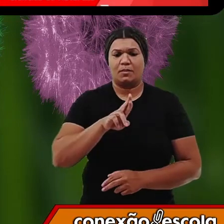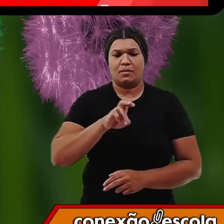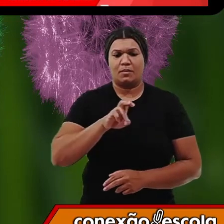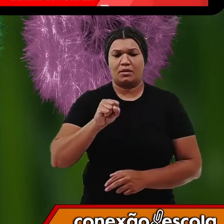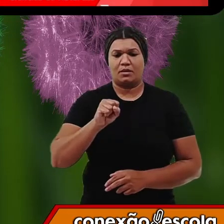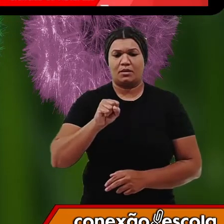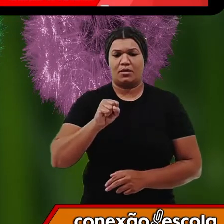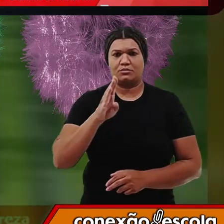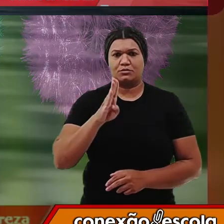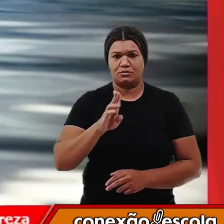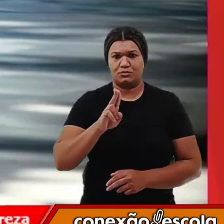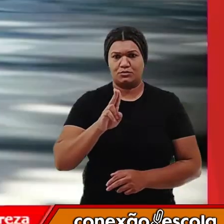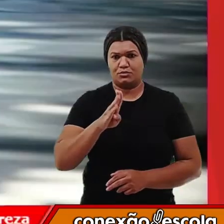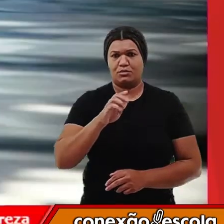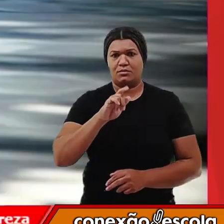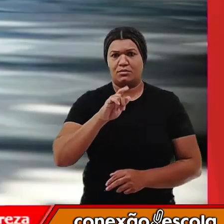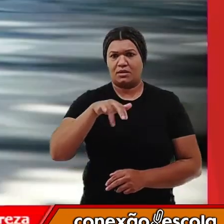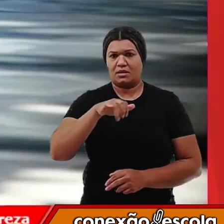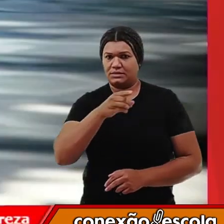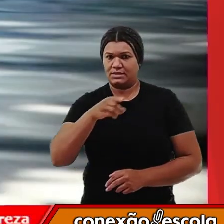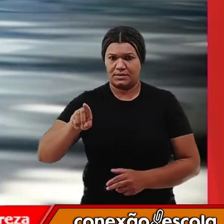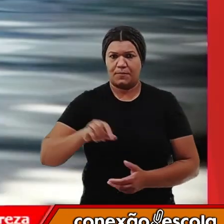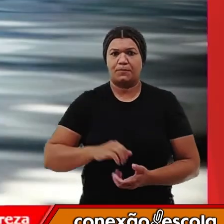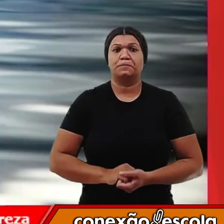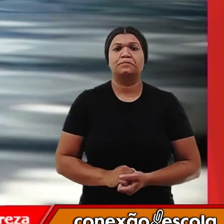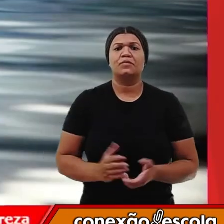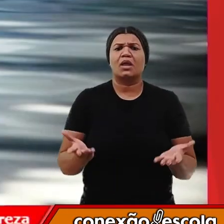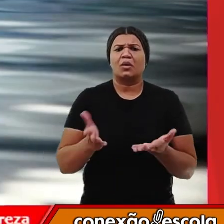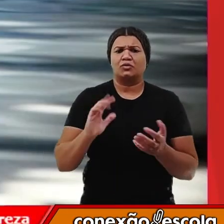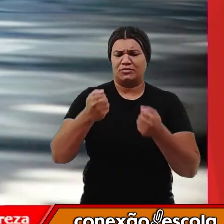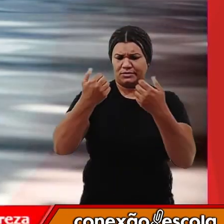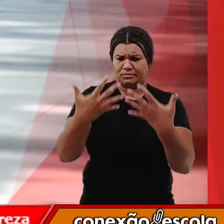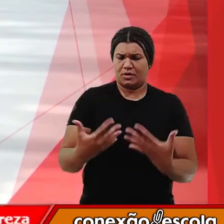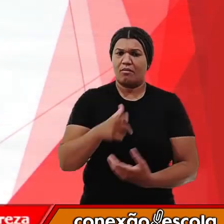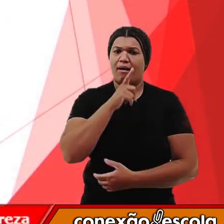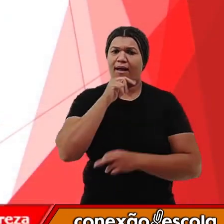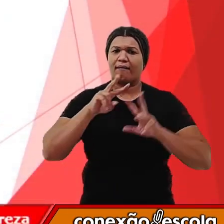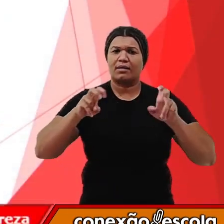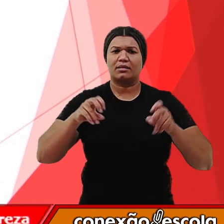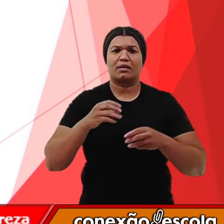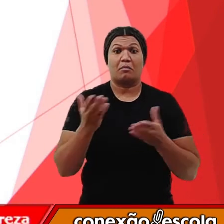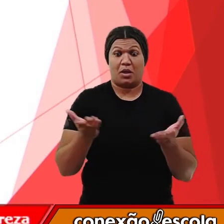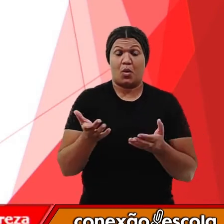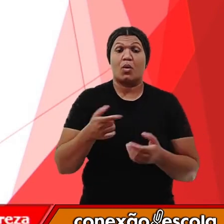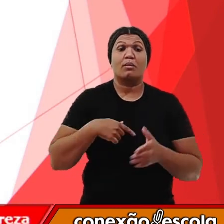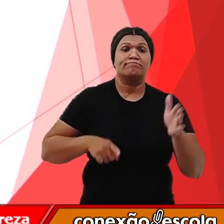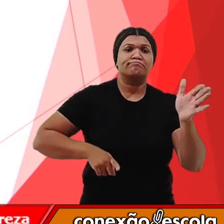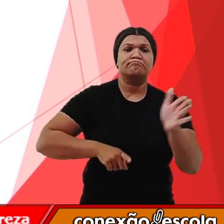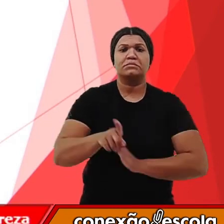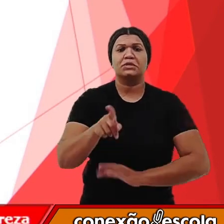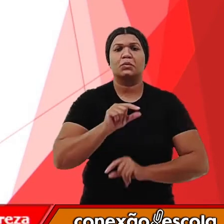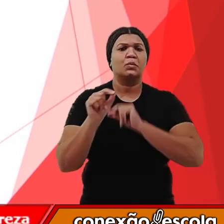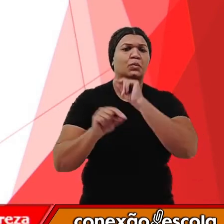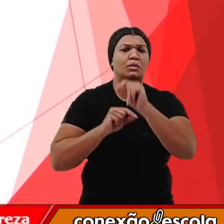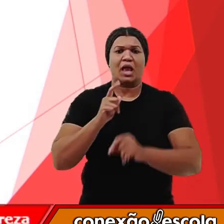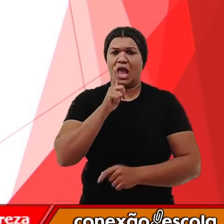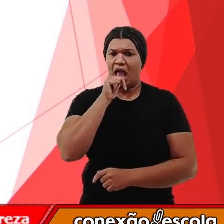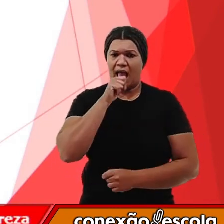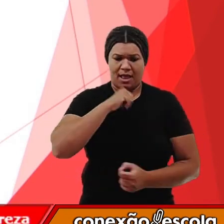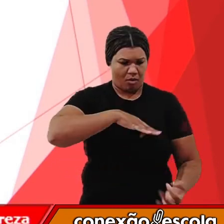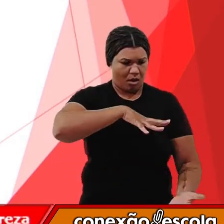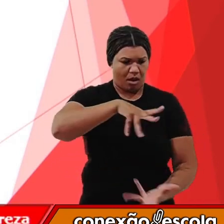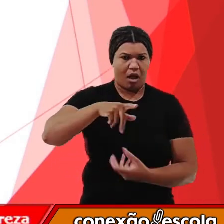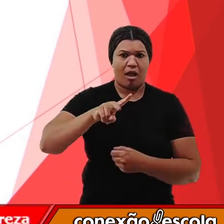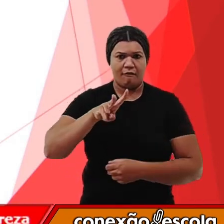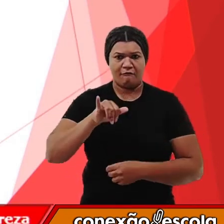Então agora que nós já conversamos bastante sobre a água, fica o questionamento. A água do planeta vai acabar?